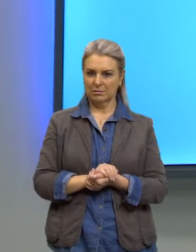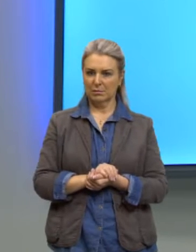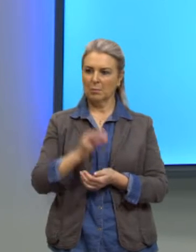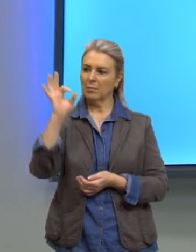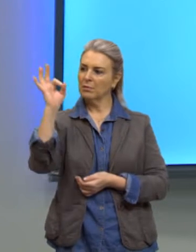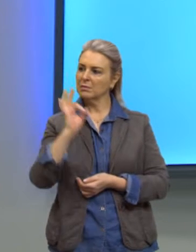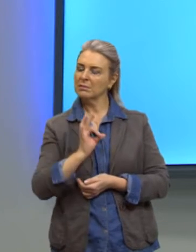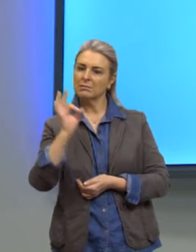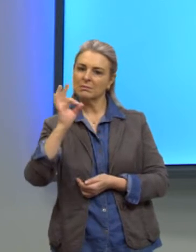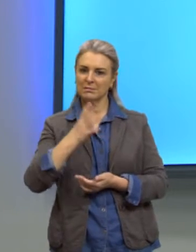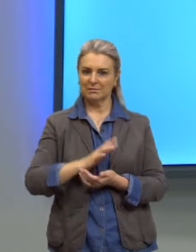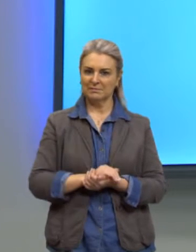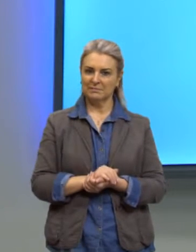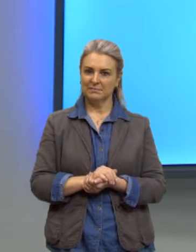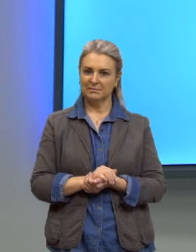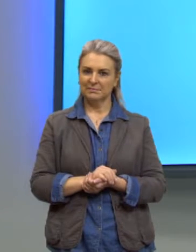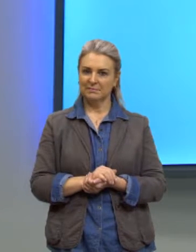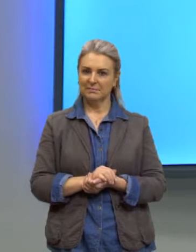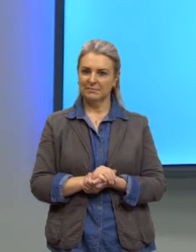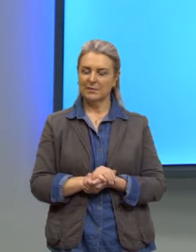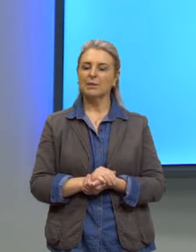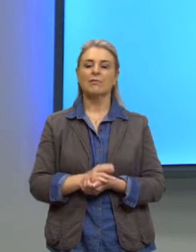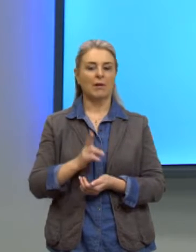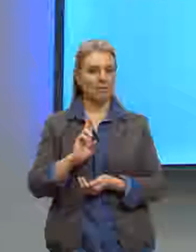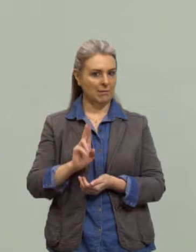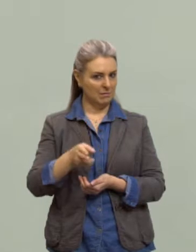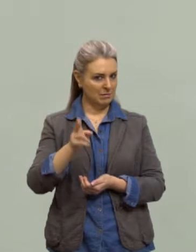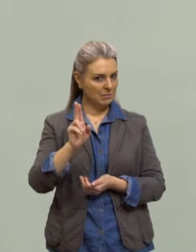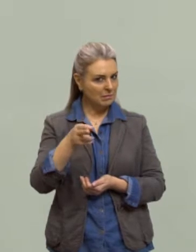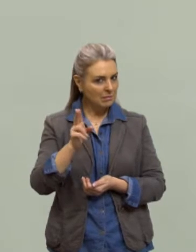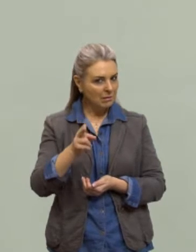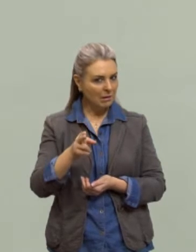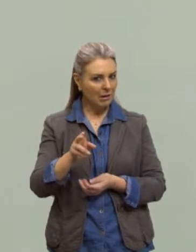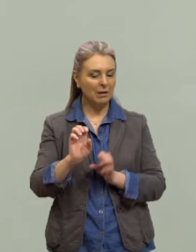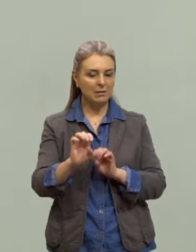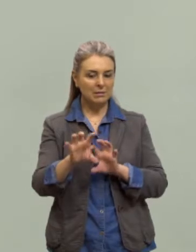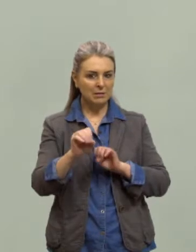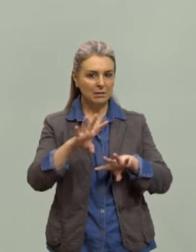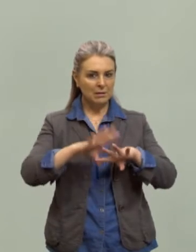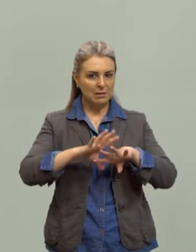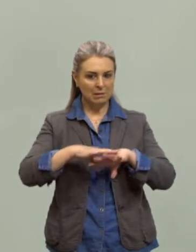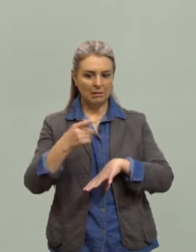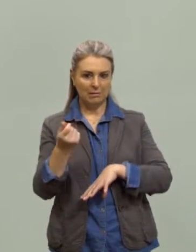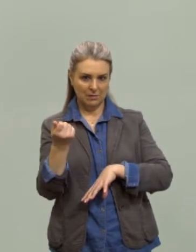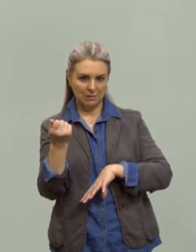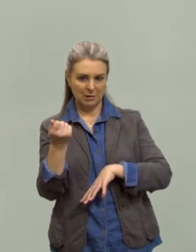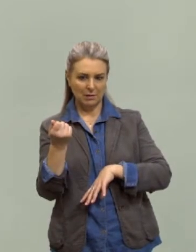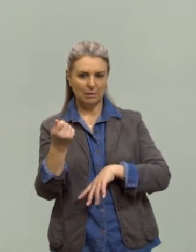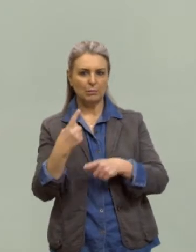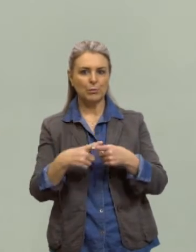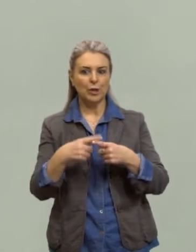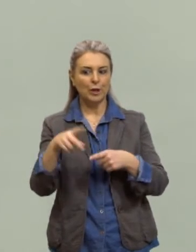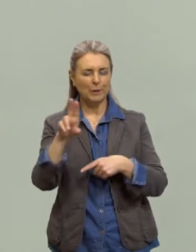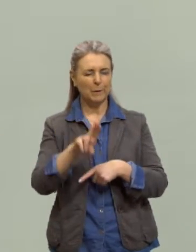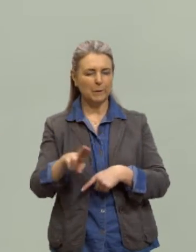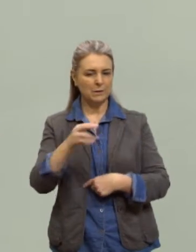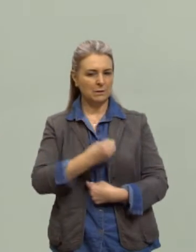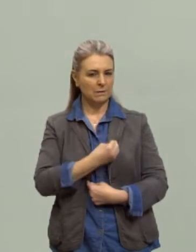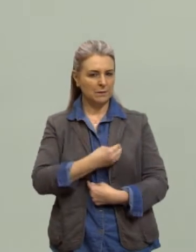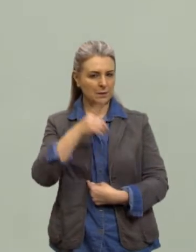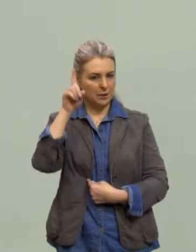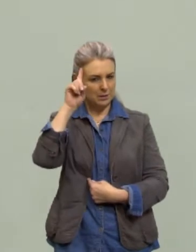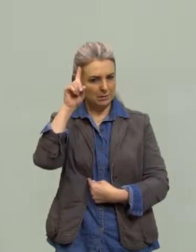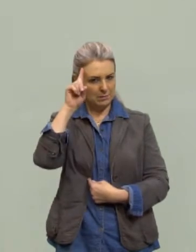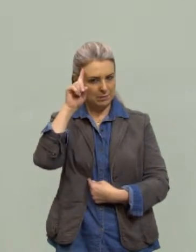porcentagem, né? E ainda falaremos sobre matemática financeira, porque ela também está muito presente nas nossas aulas.